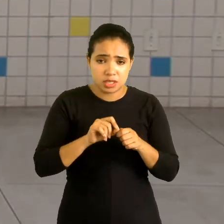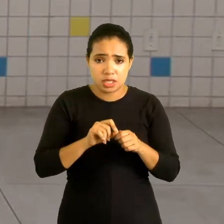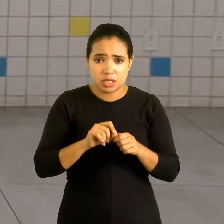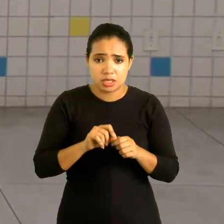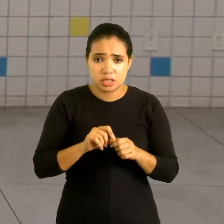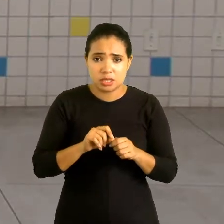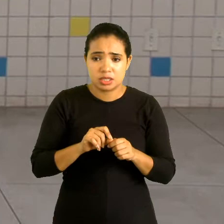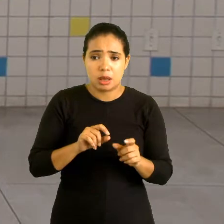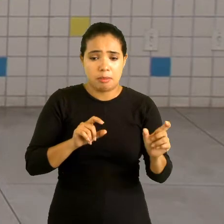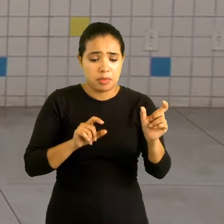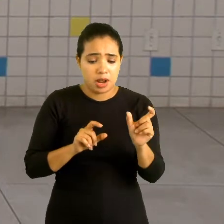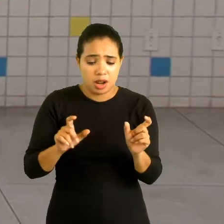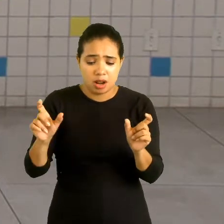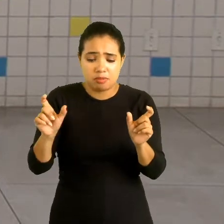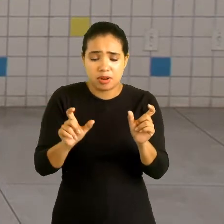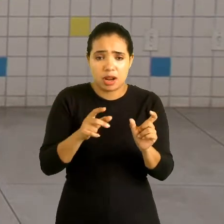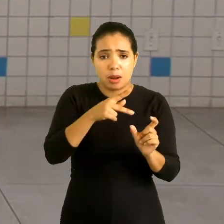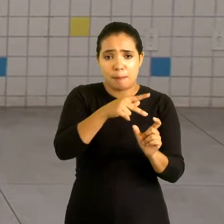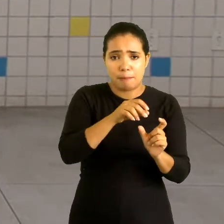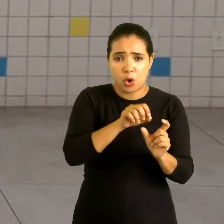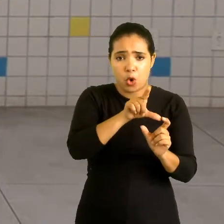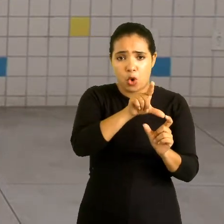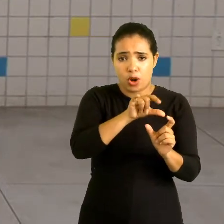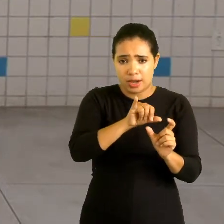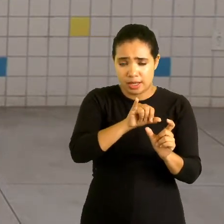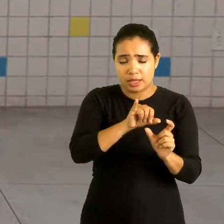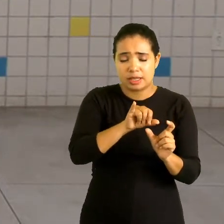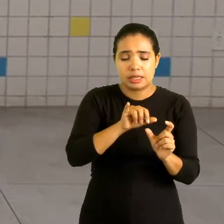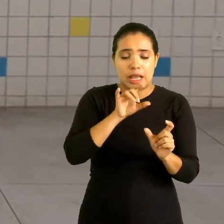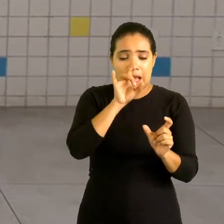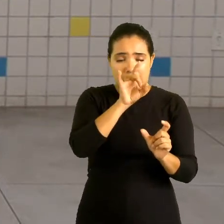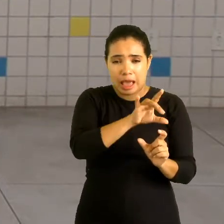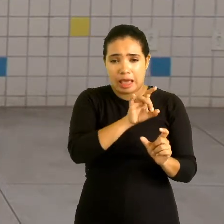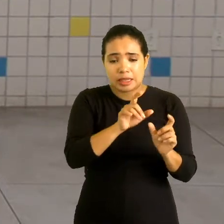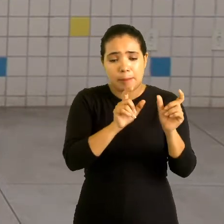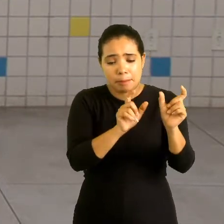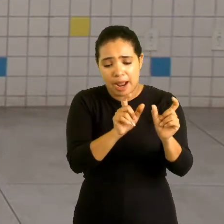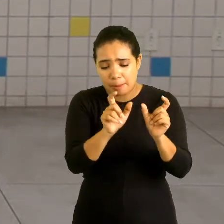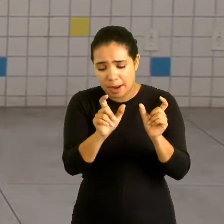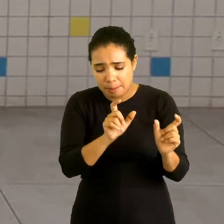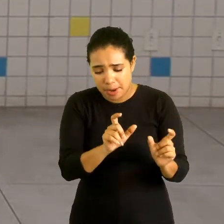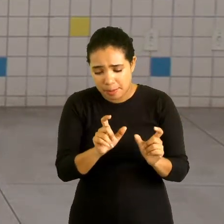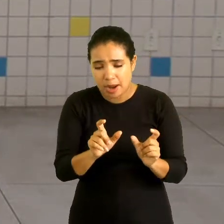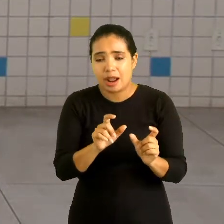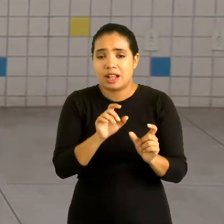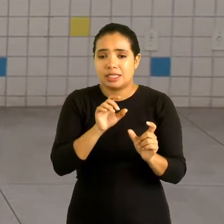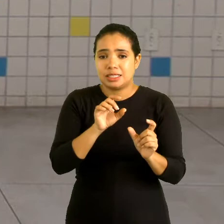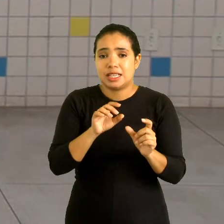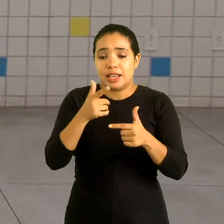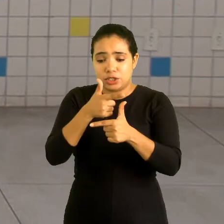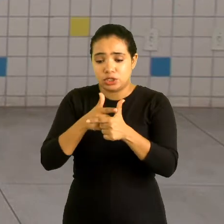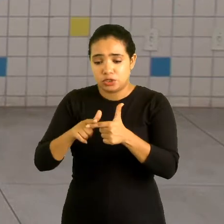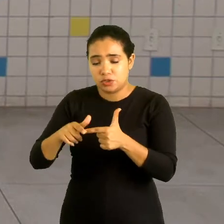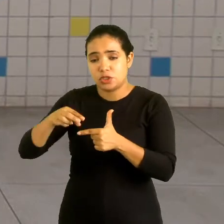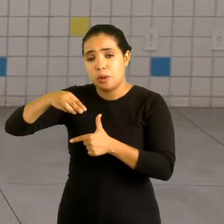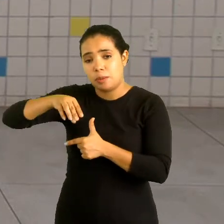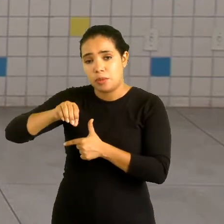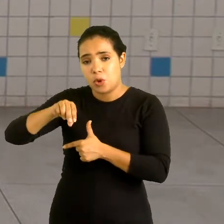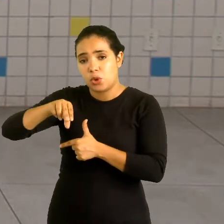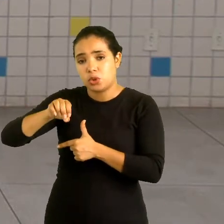termo do seu polinômio individualmente e dividir pelo monômio. É só isso.